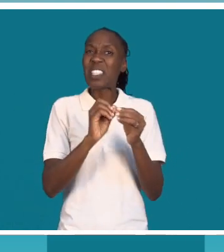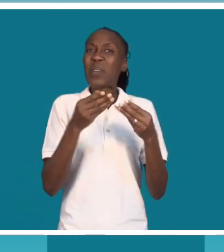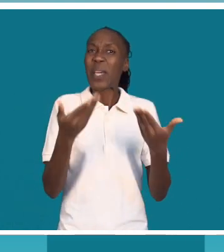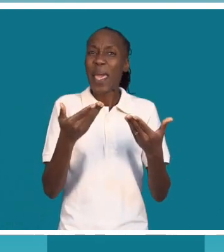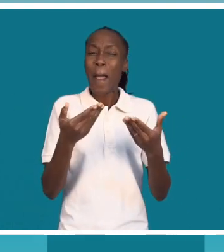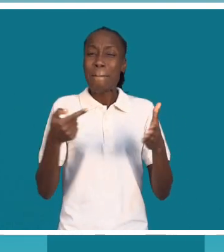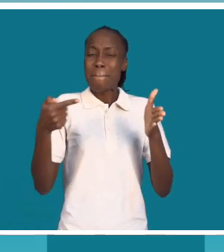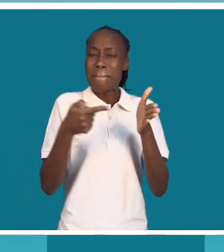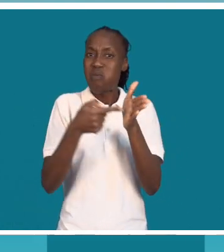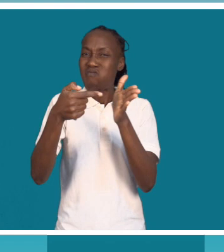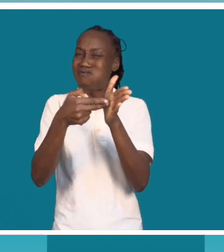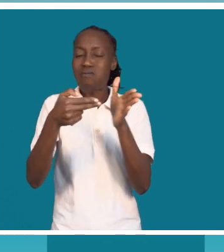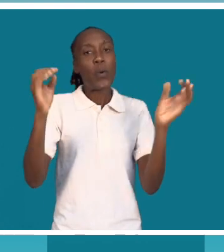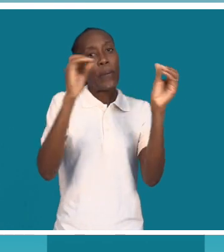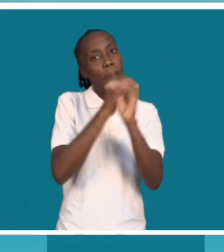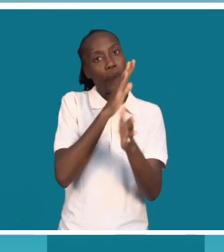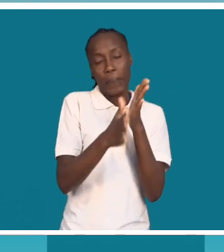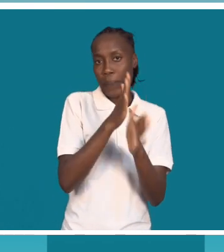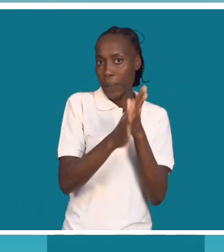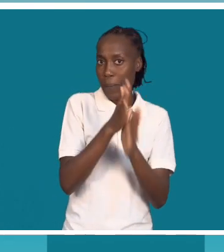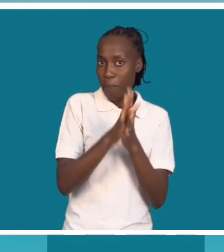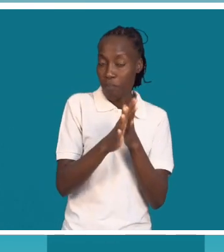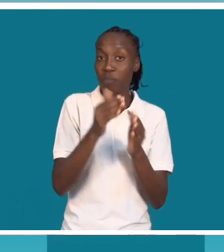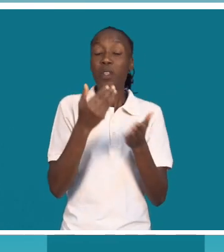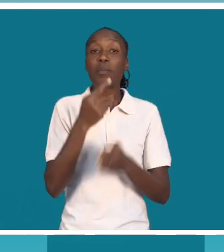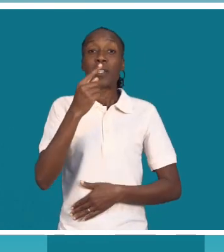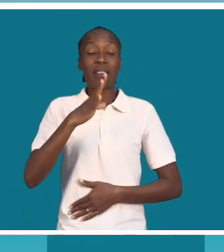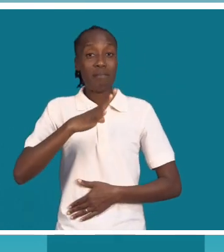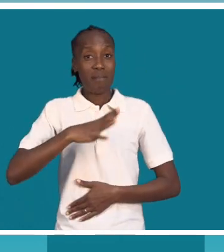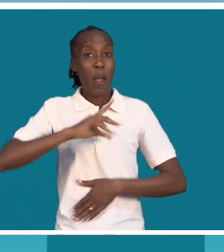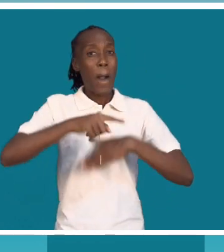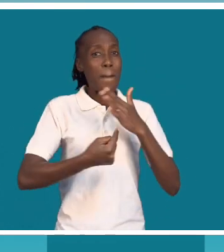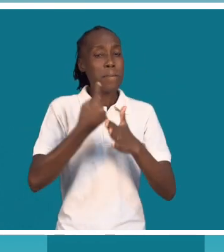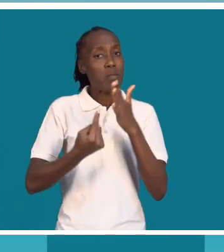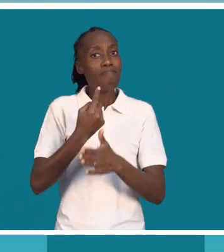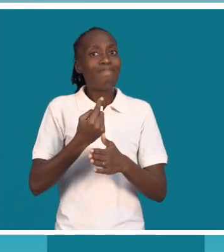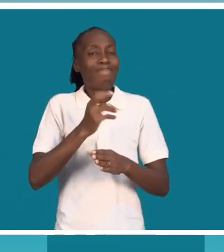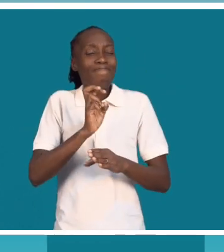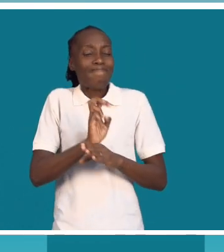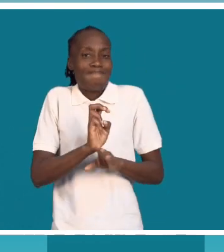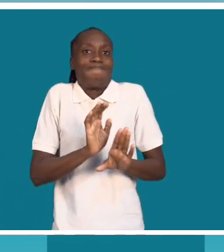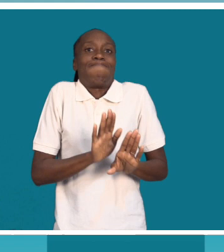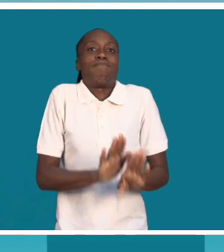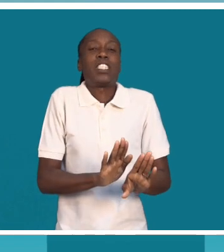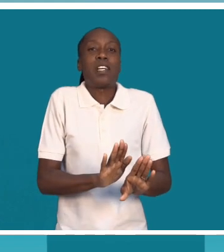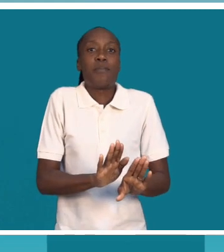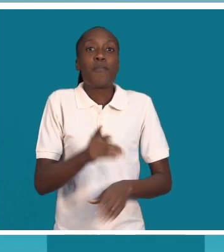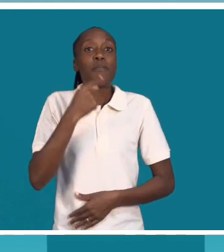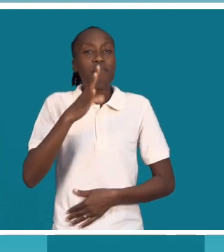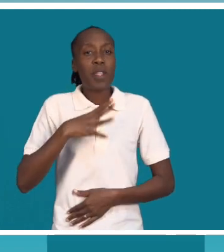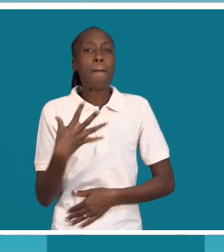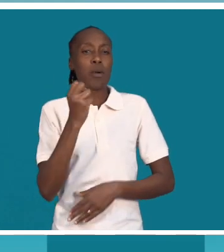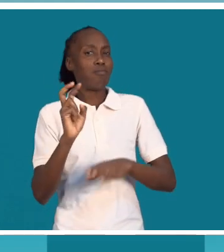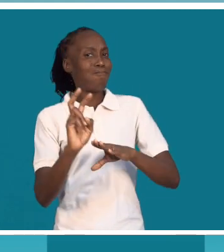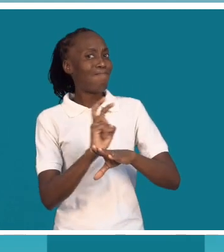esteja a comprimir nenhum órgão, não tenha perfurado ao ponto de deixar consequências, fica lá estável.